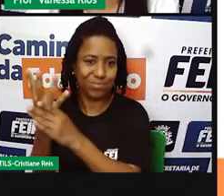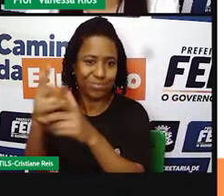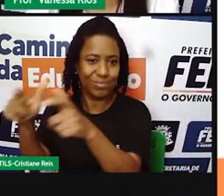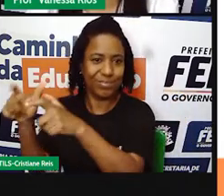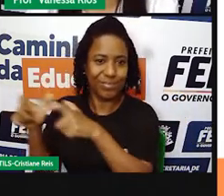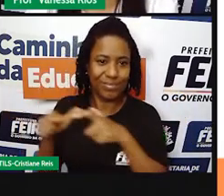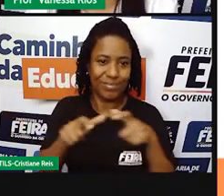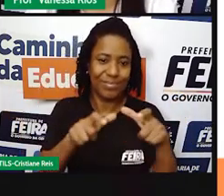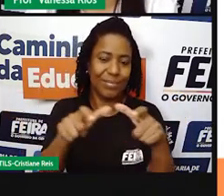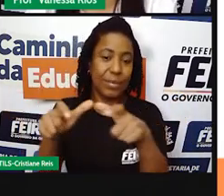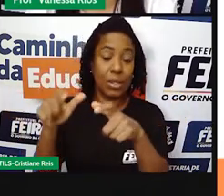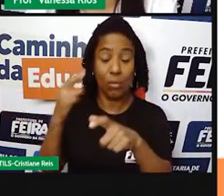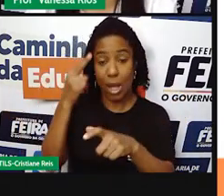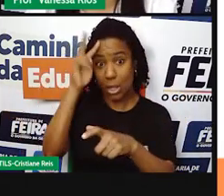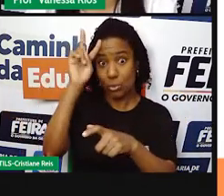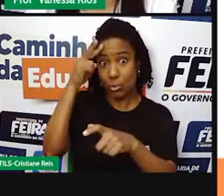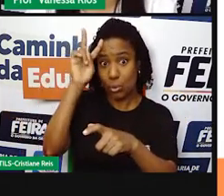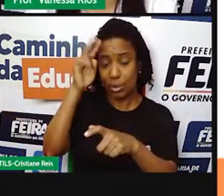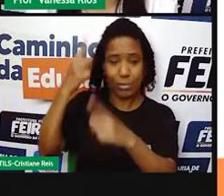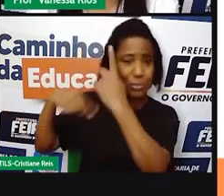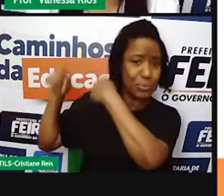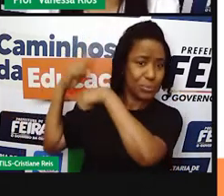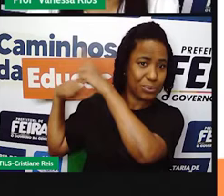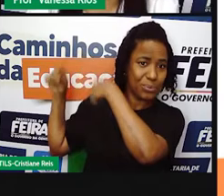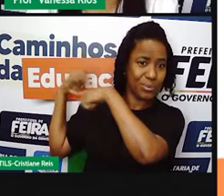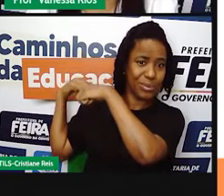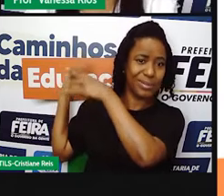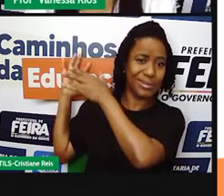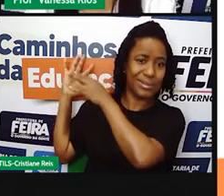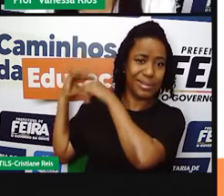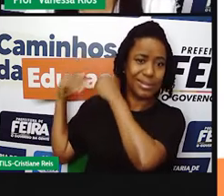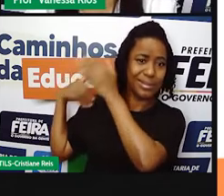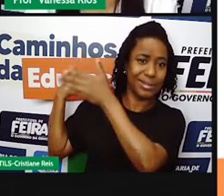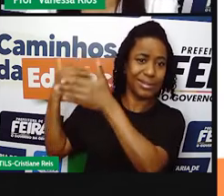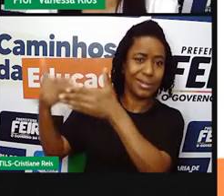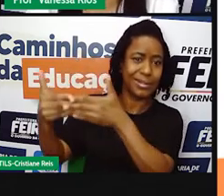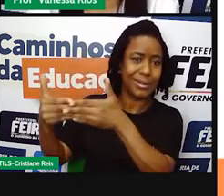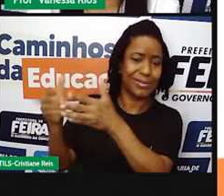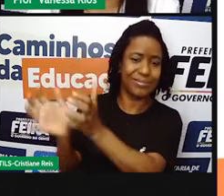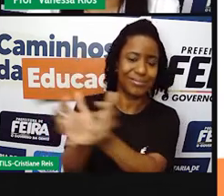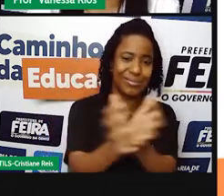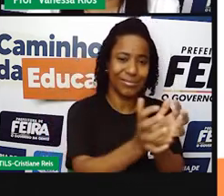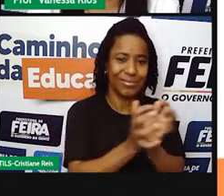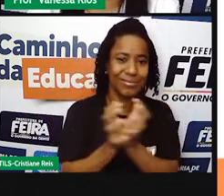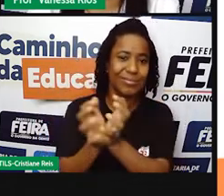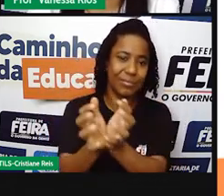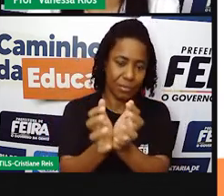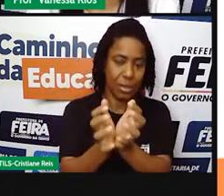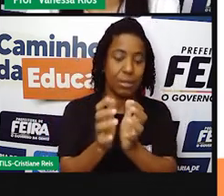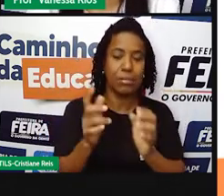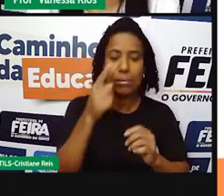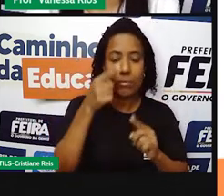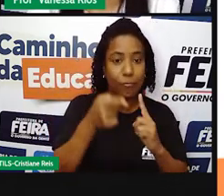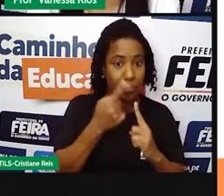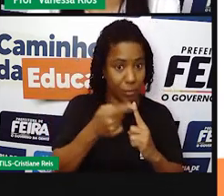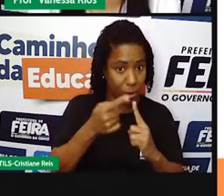Então, a princípio, as pessoas buscavam os laços familiares, né? As pessoas que tinham algum parentesco para se